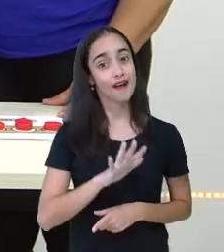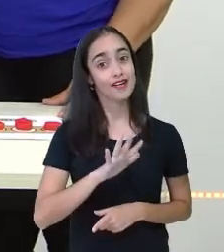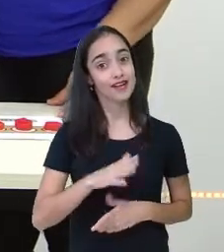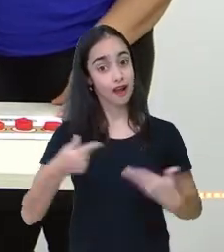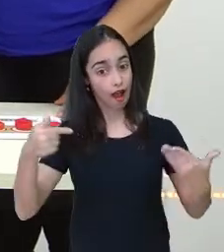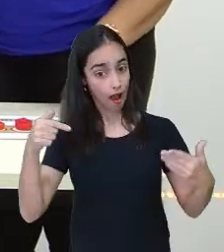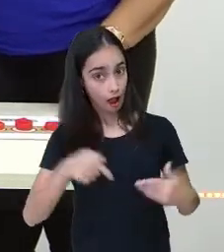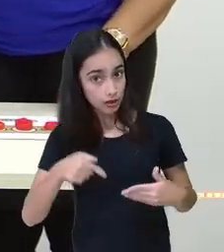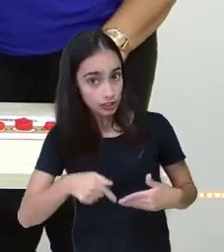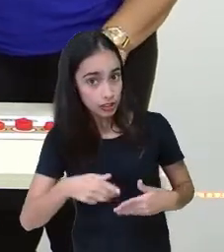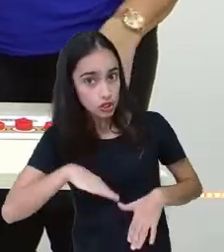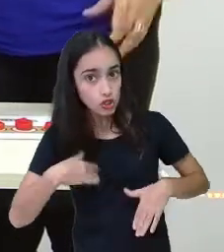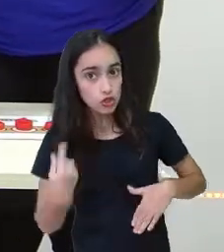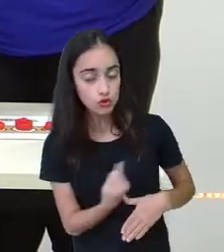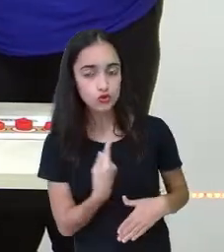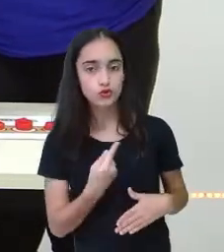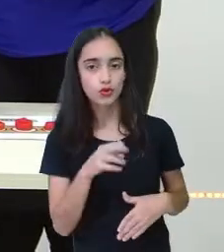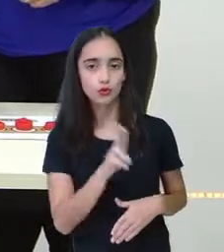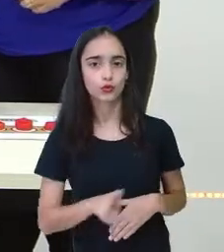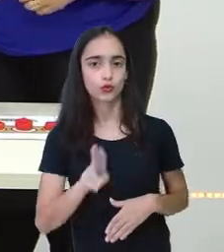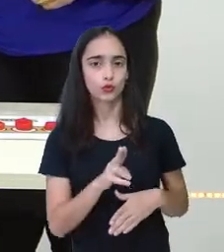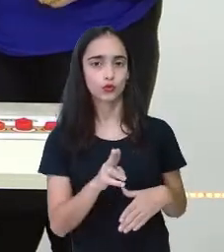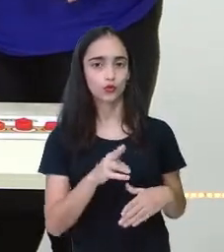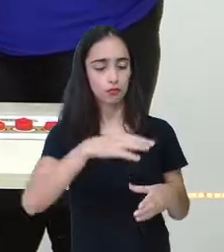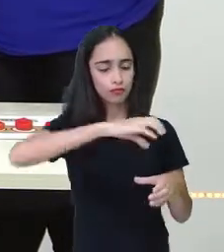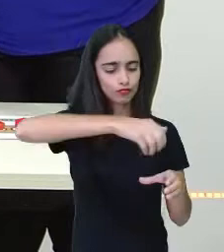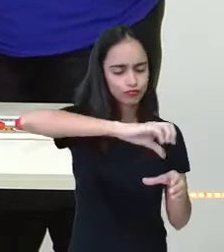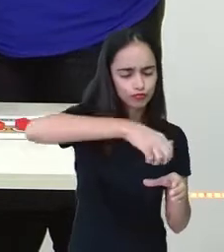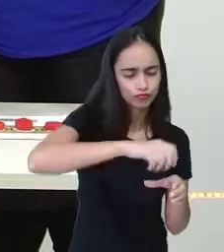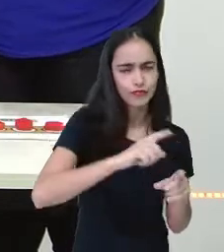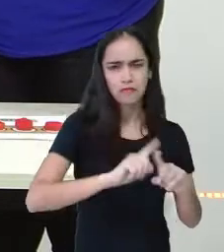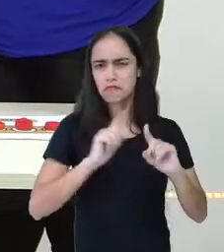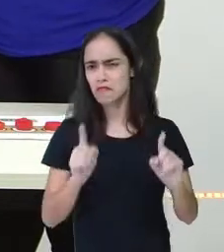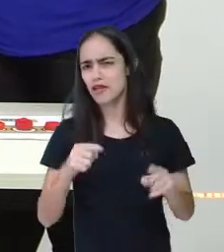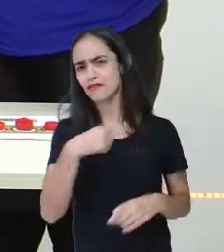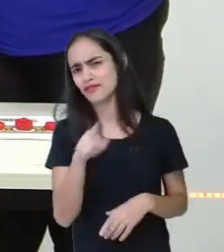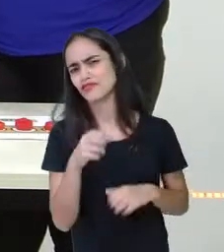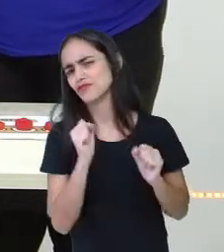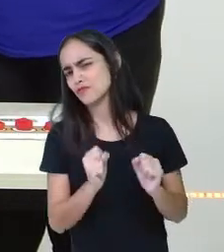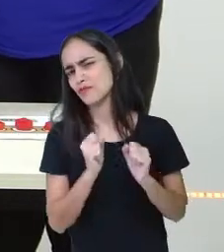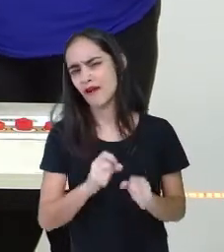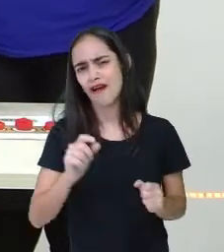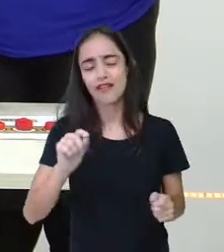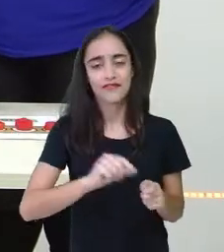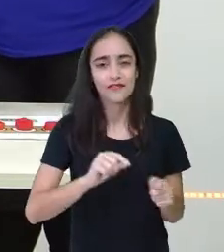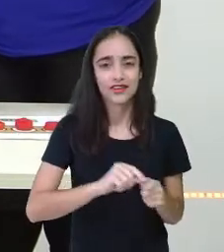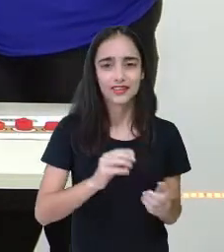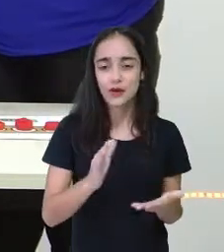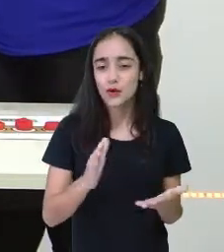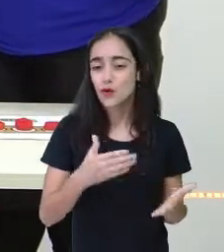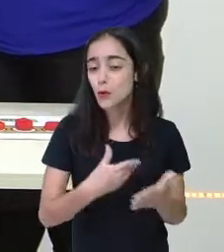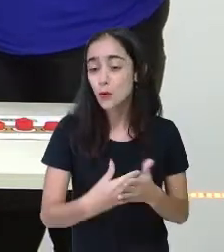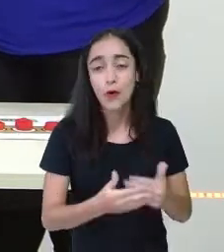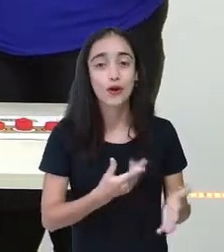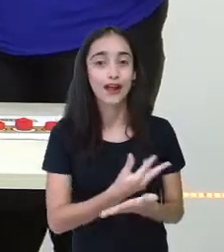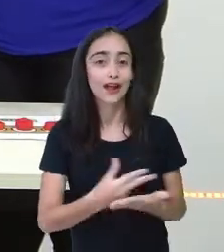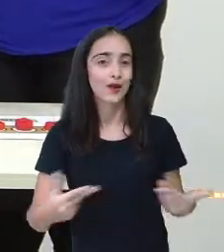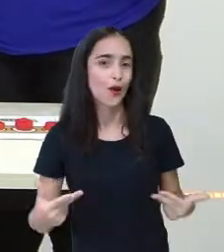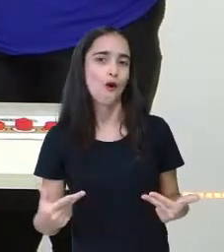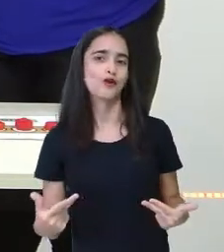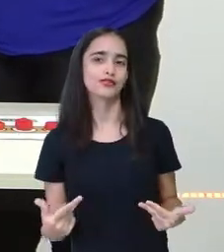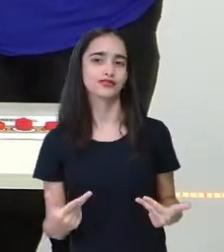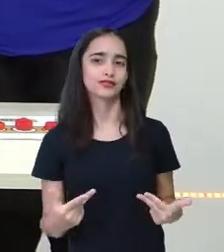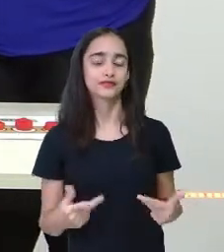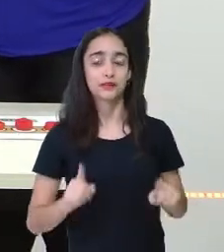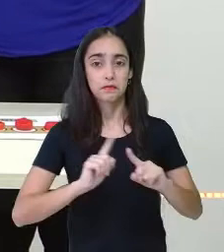você pode fazer com desenhos, bolinhas, tracinhos, dadinhos, quadrados, círculos, triângulo. Desde que